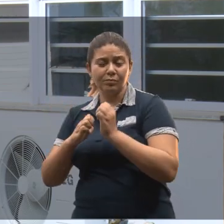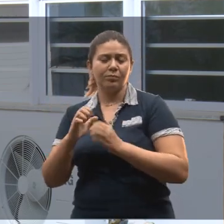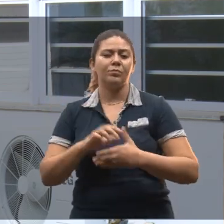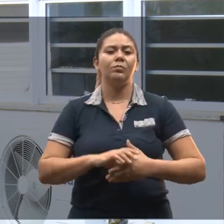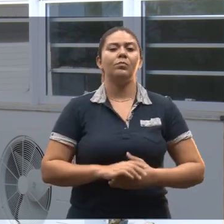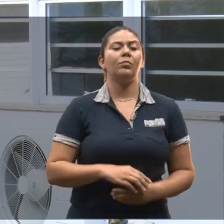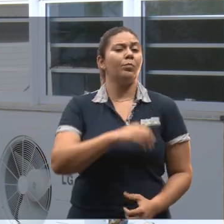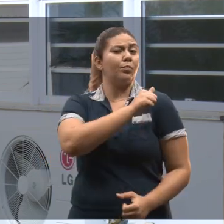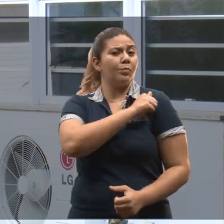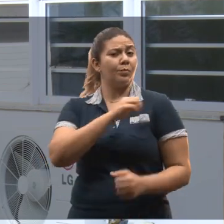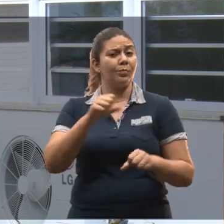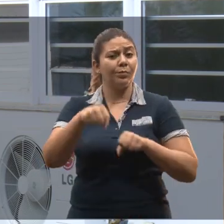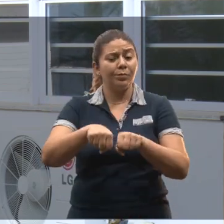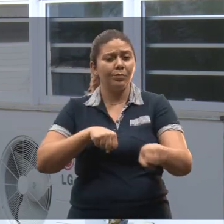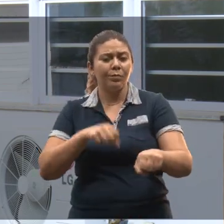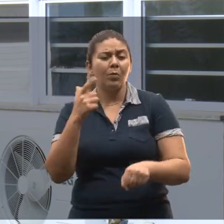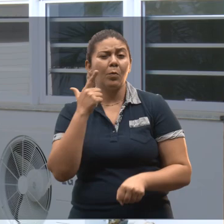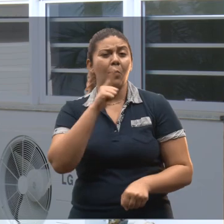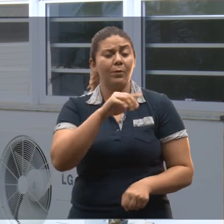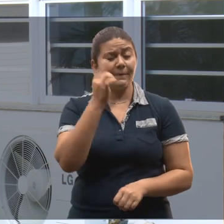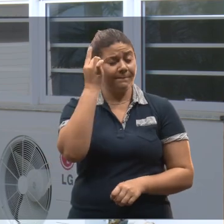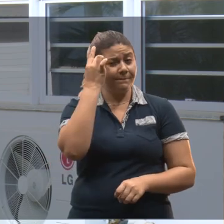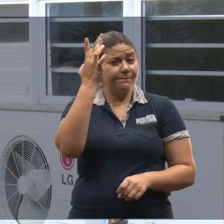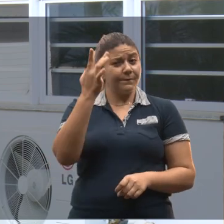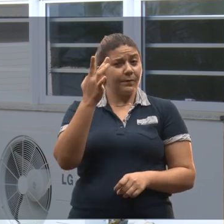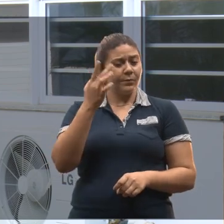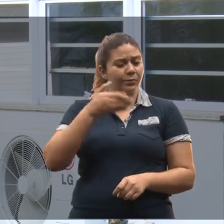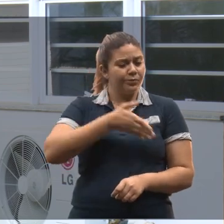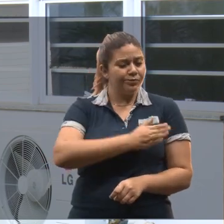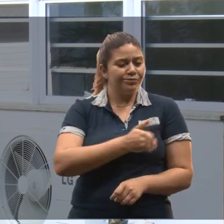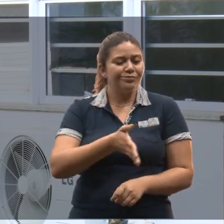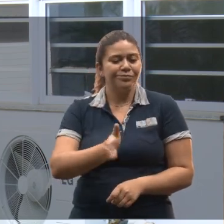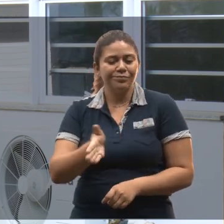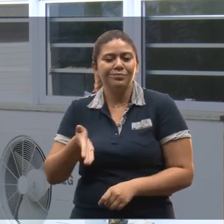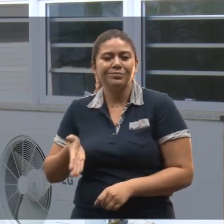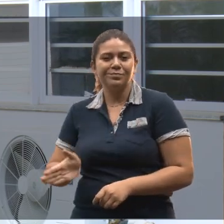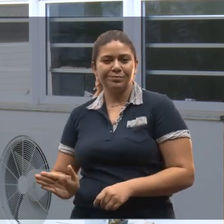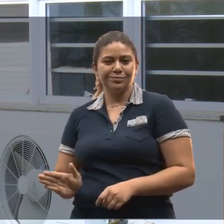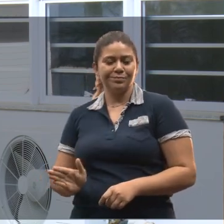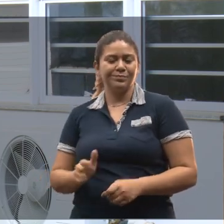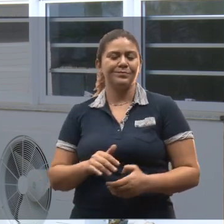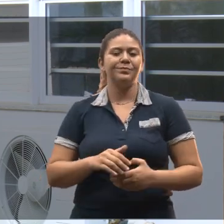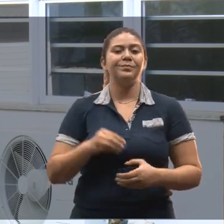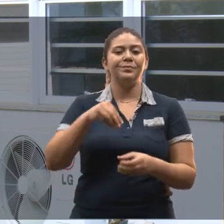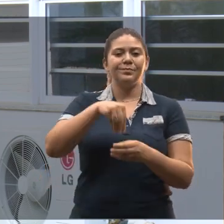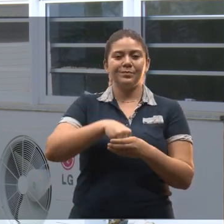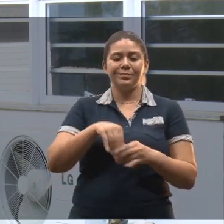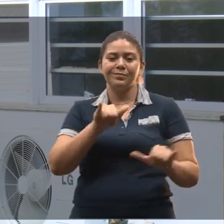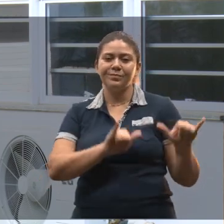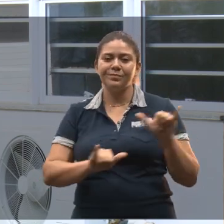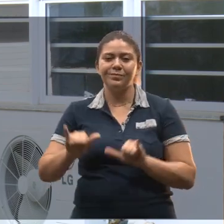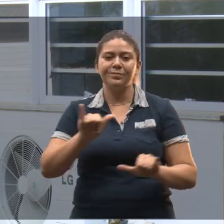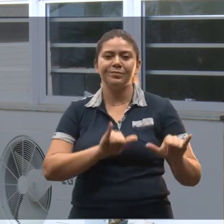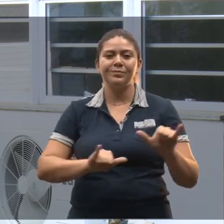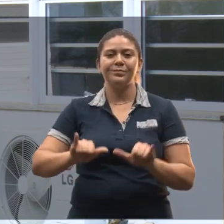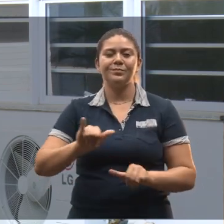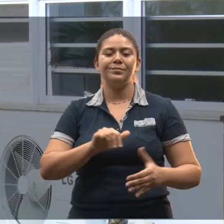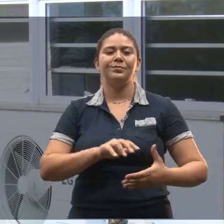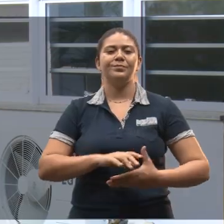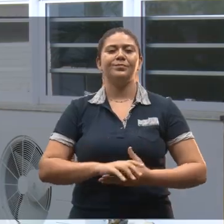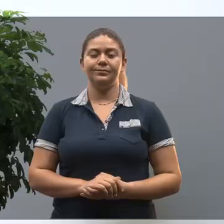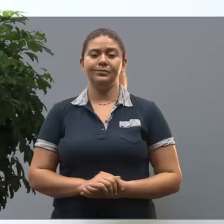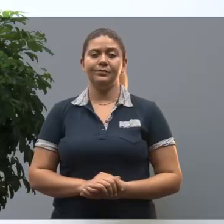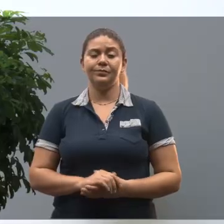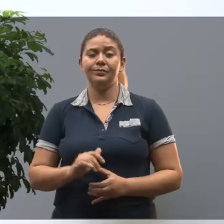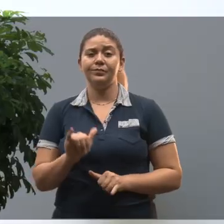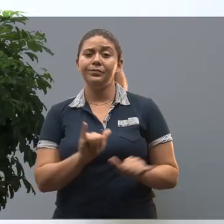daqui formado, ele consegue facilmente entrar nesses três maiores campos dentro da química, da